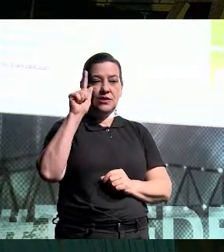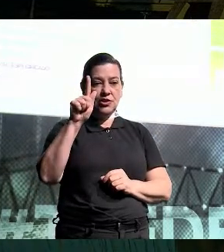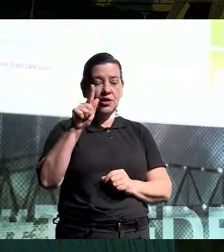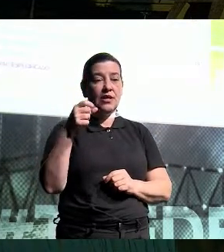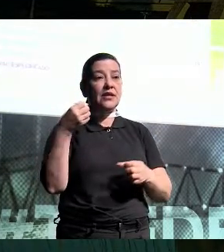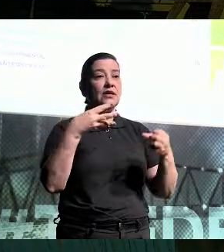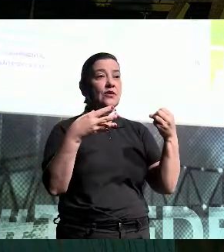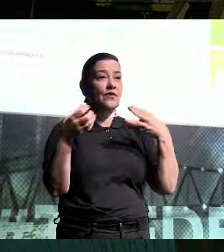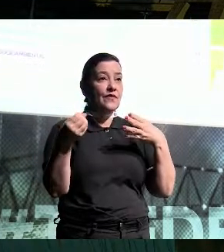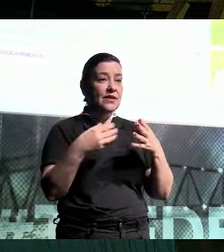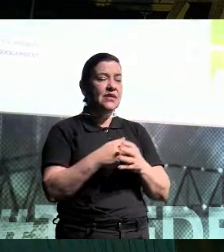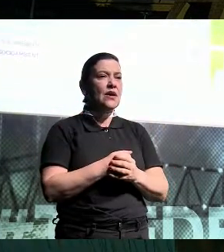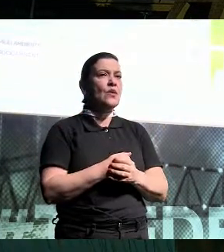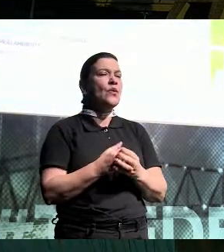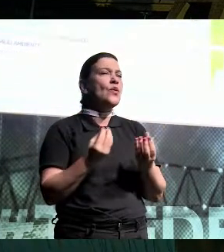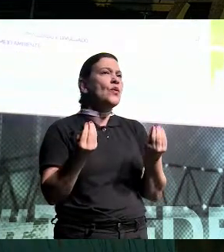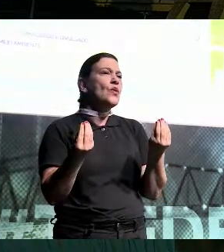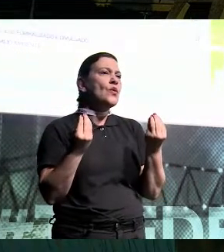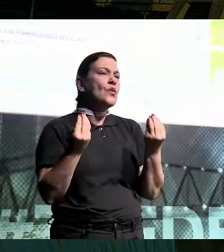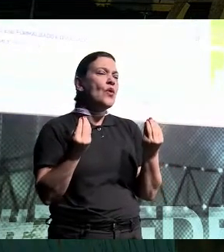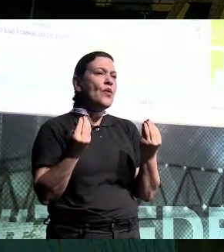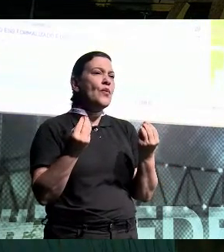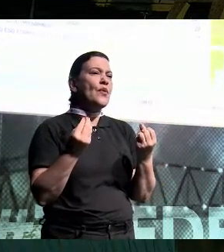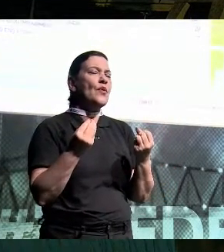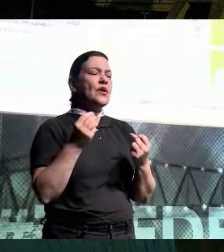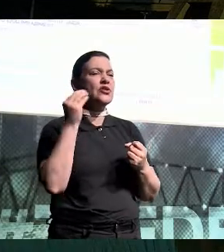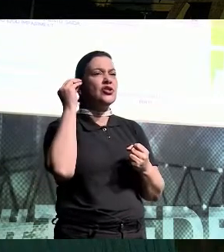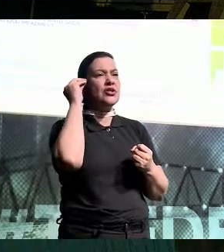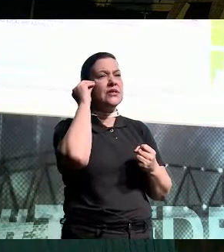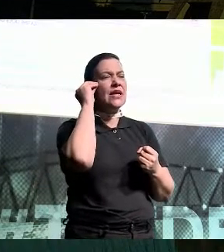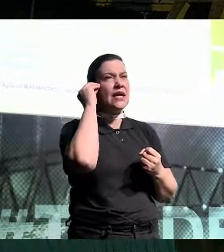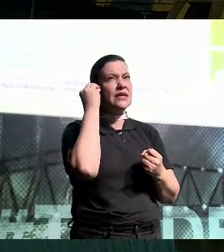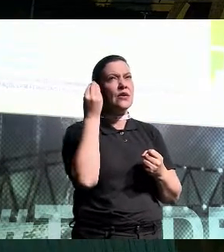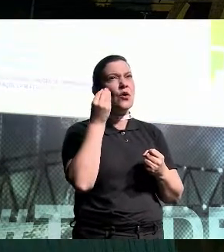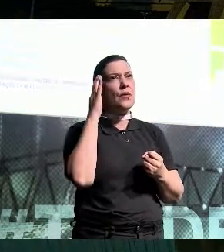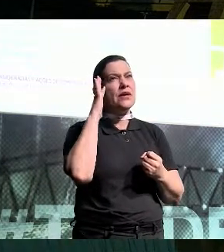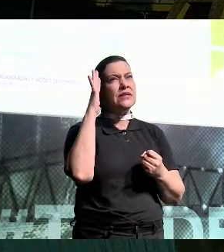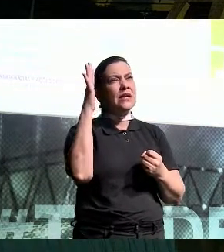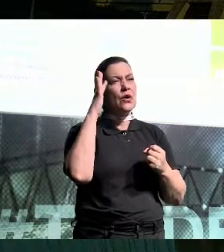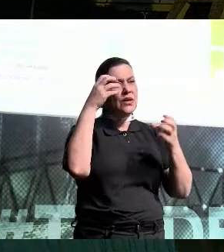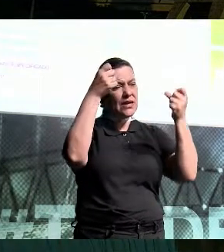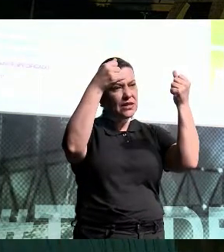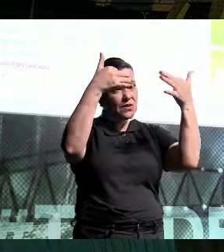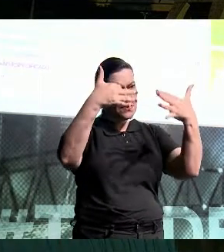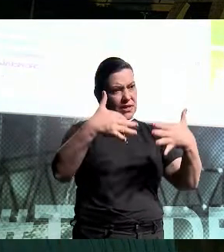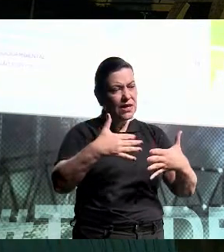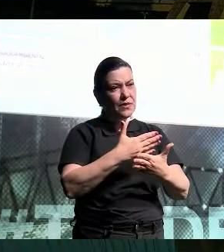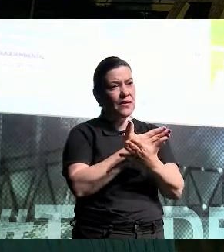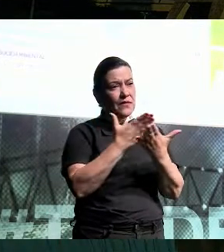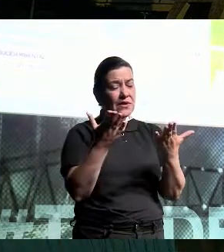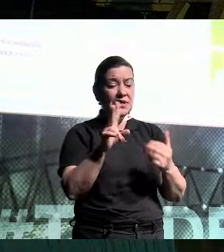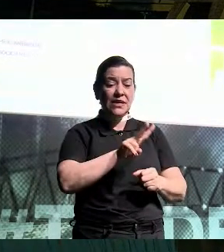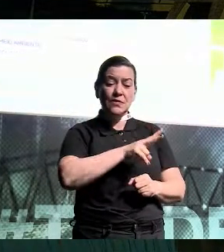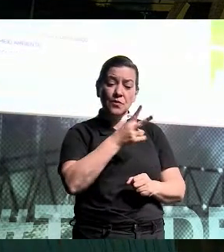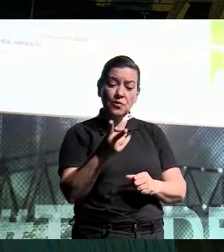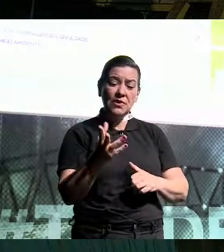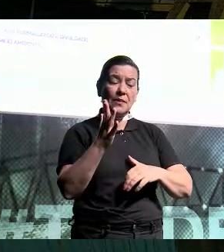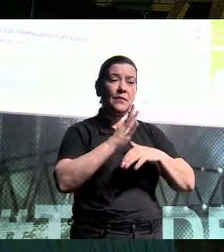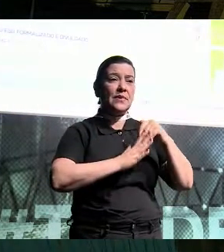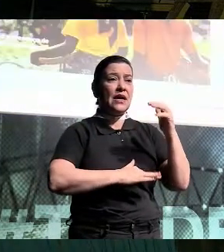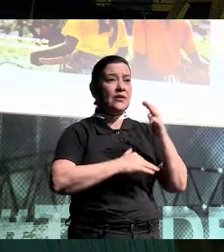inovação, como é que a gente tenta traduzir essa teoria toda que eu vim contando para vocês para a prática.